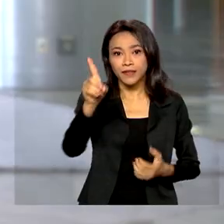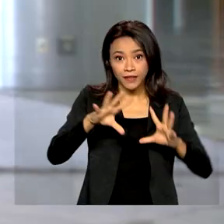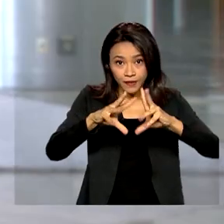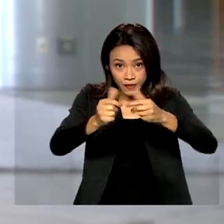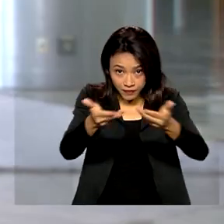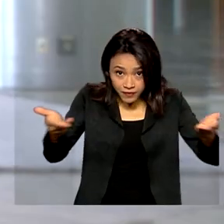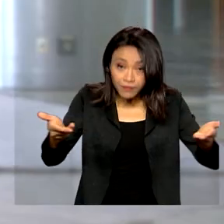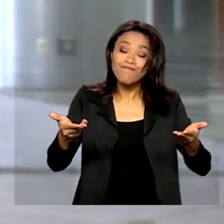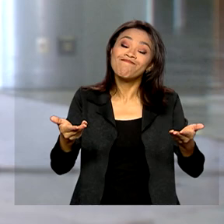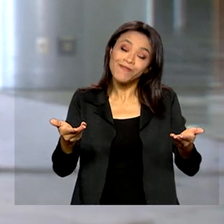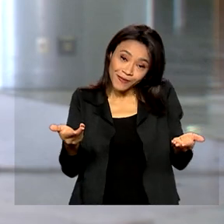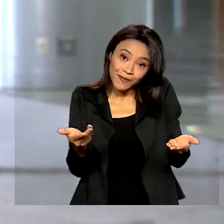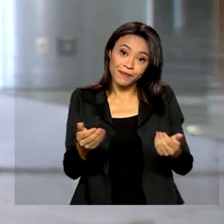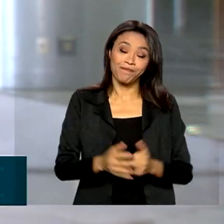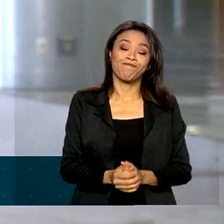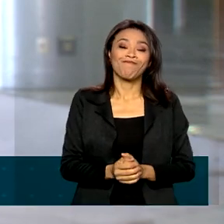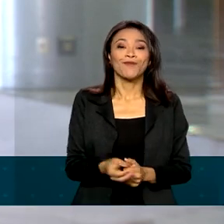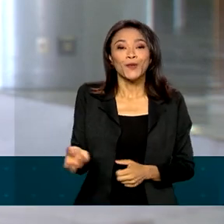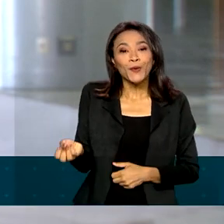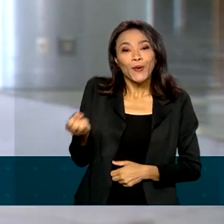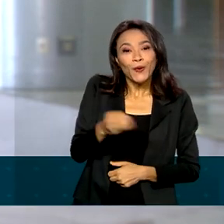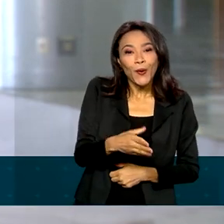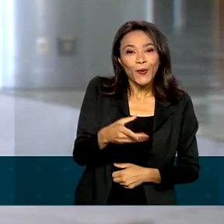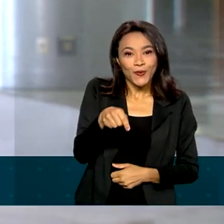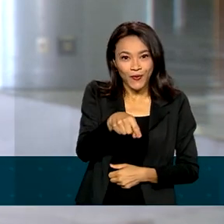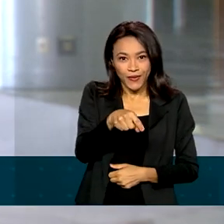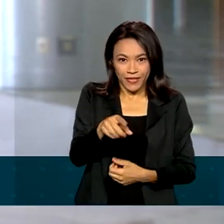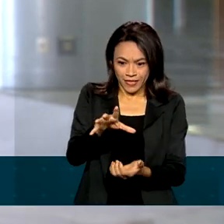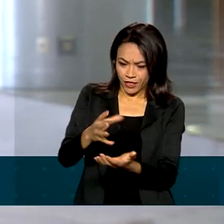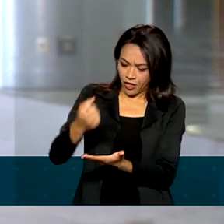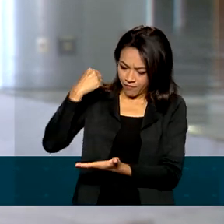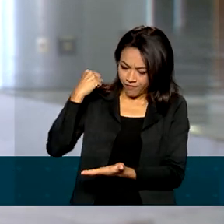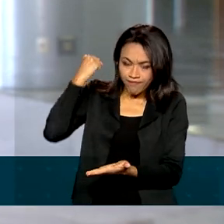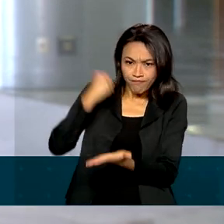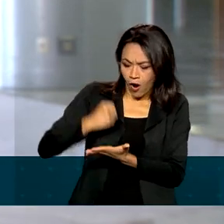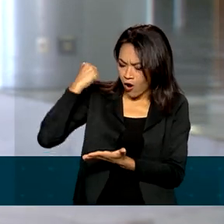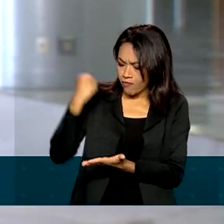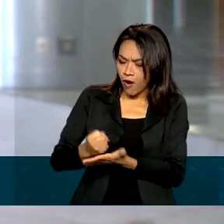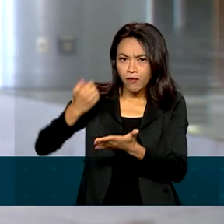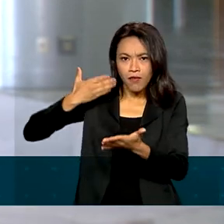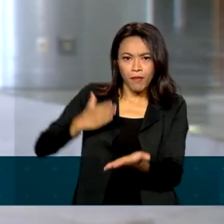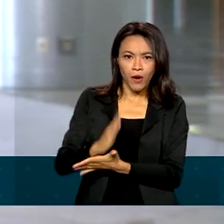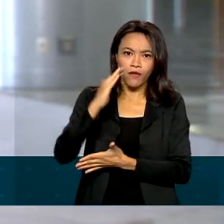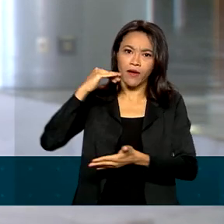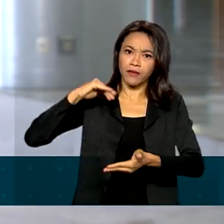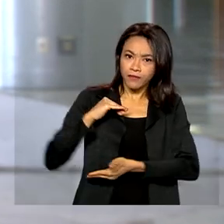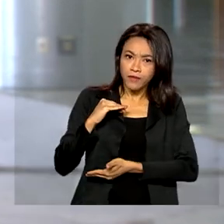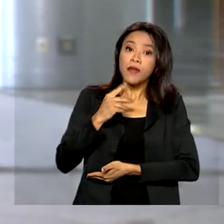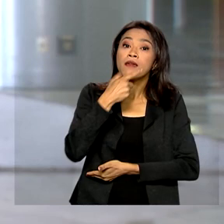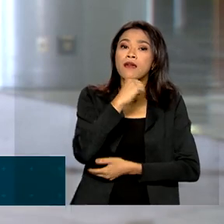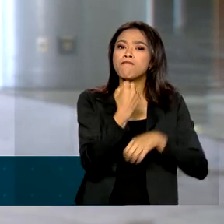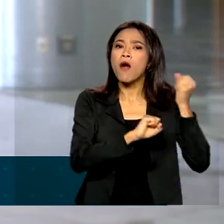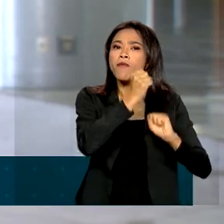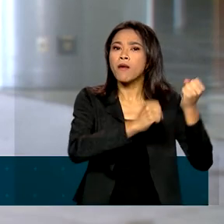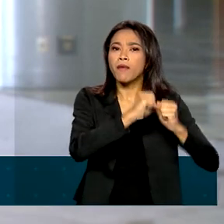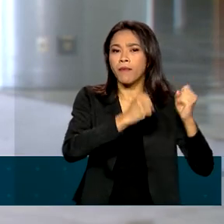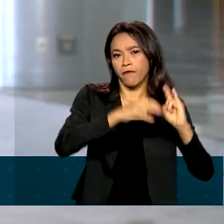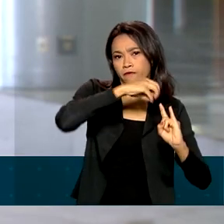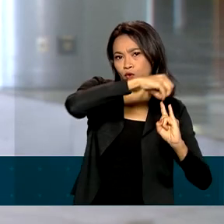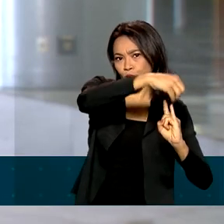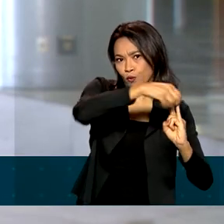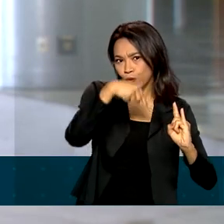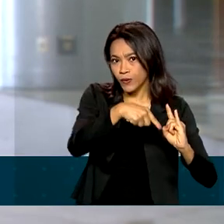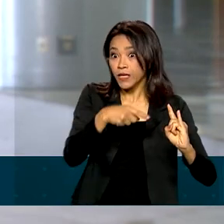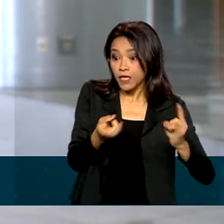a todos. É isso, né? O novo produto registrado, ele é fabricado pela Fiocruz e detecta o vírus da varíola dos